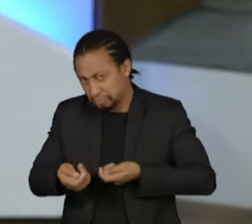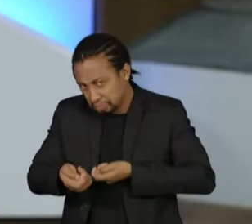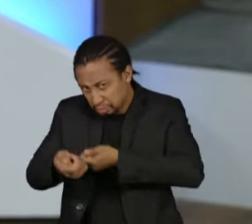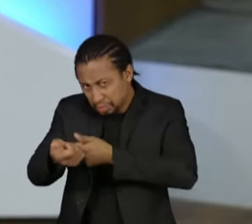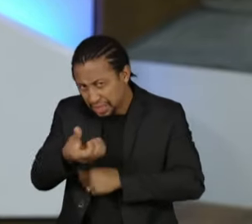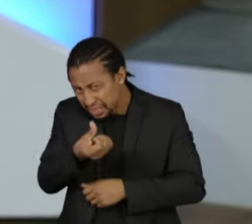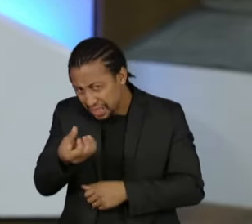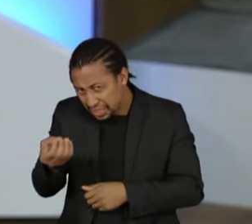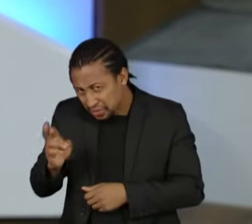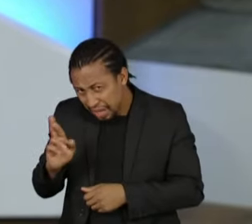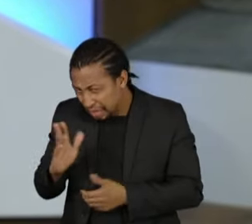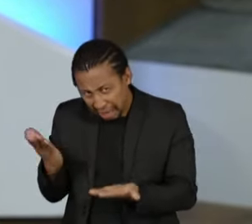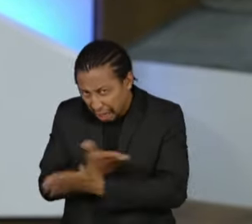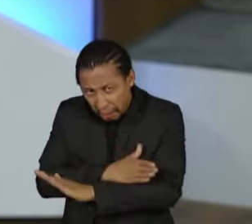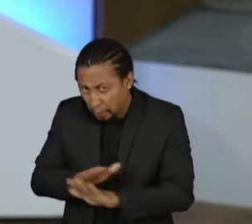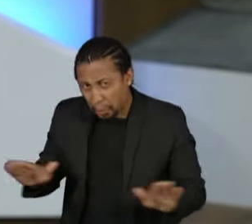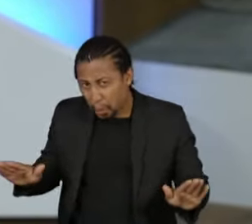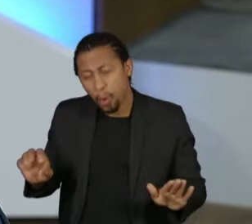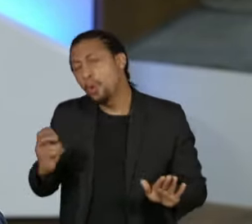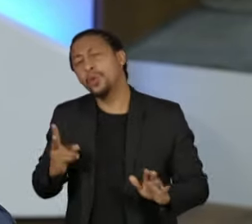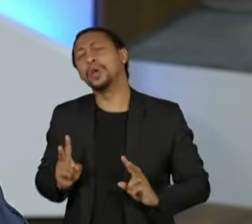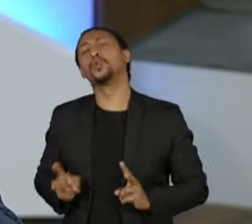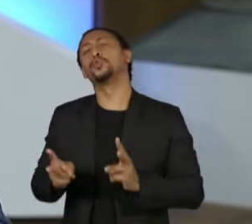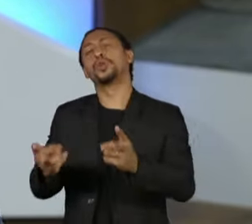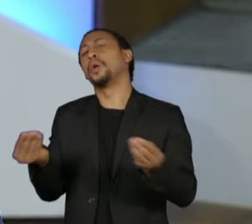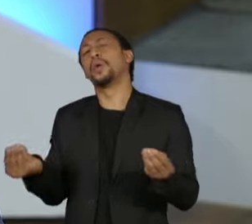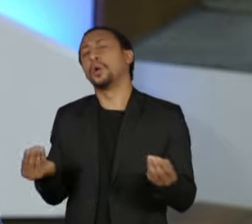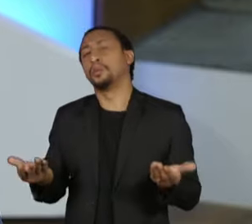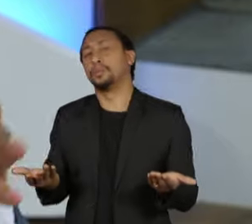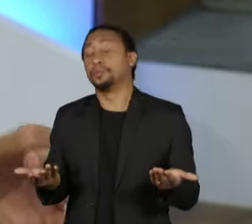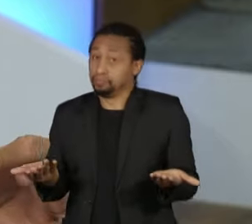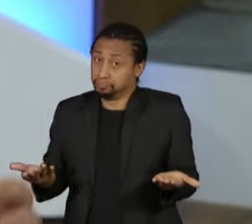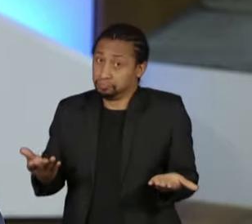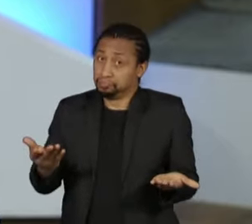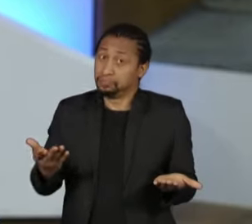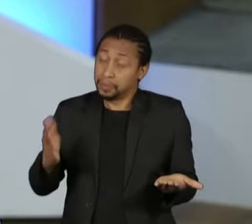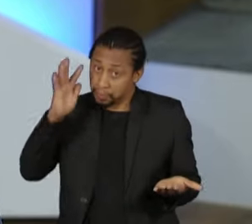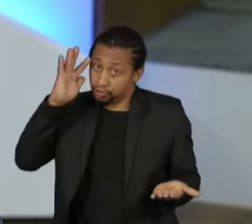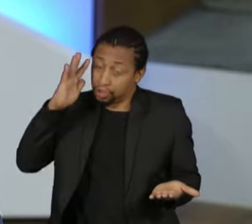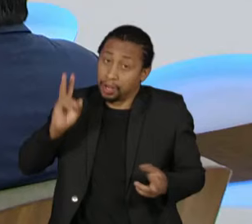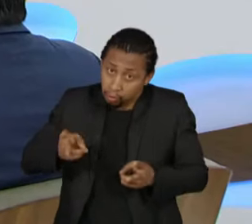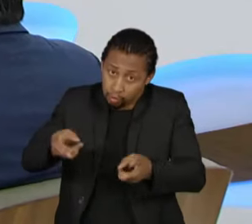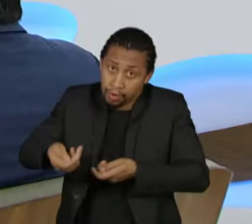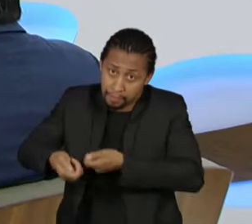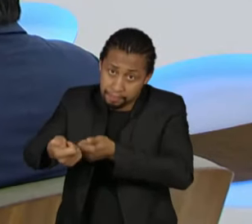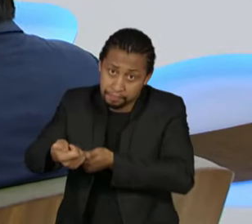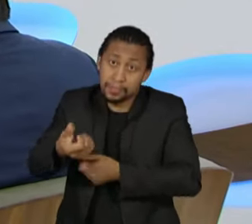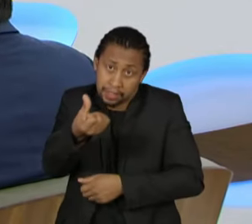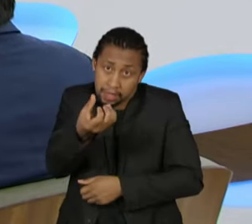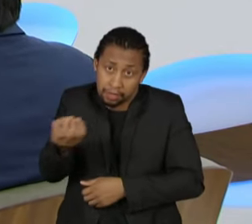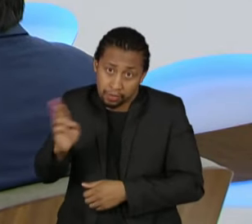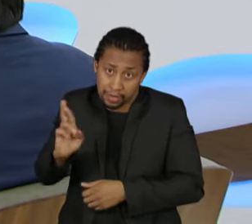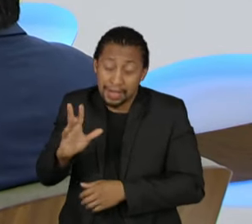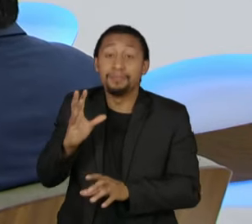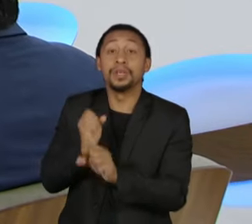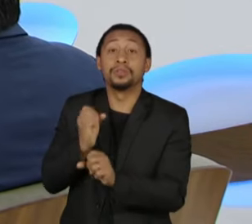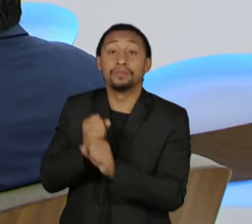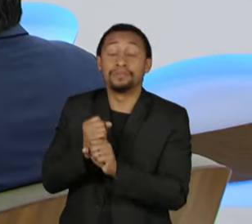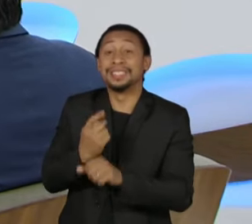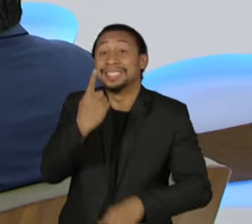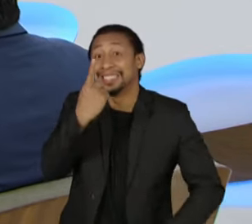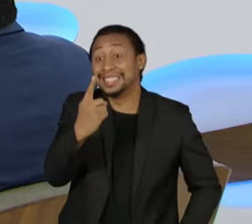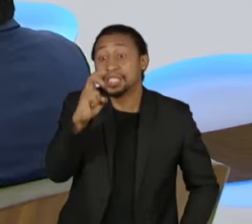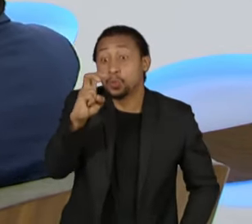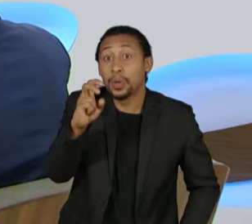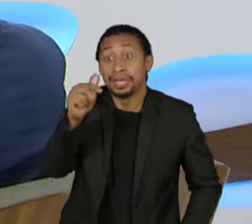os R$ Então, para saber R$ 157 bilhões dos R$ 175, R 157,